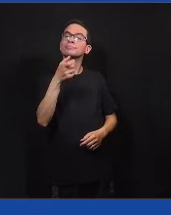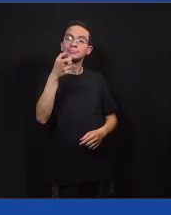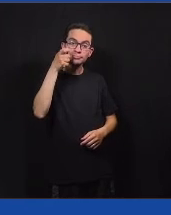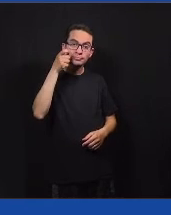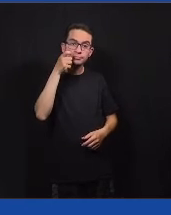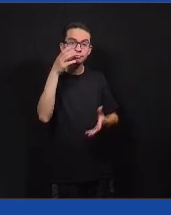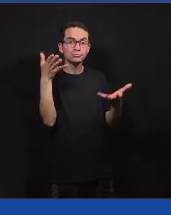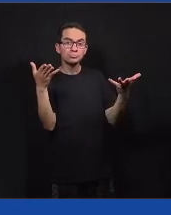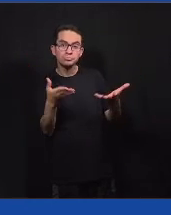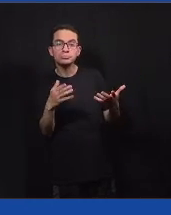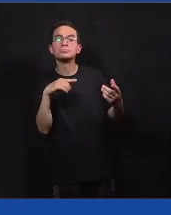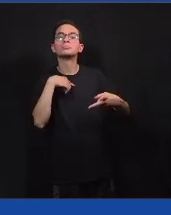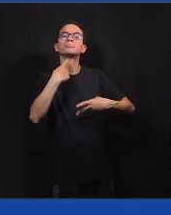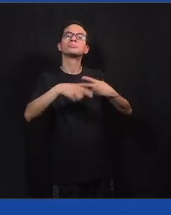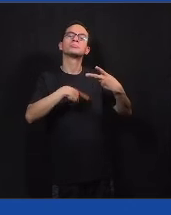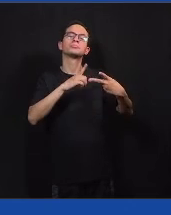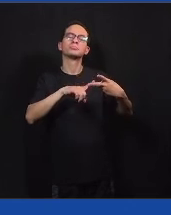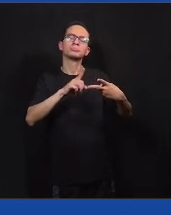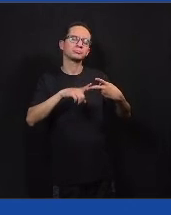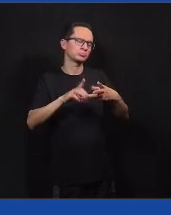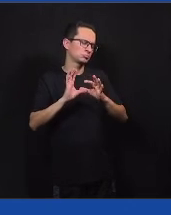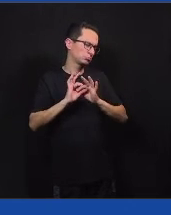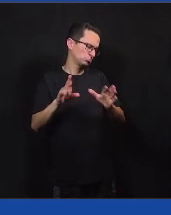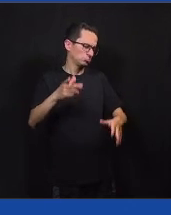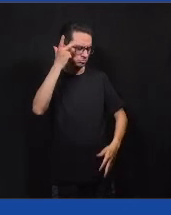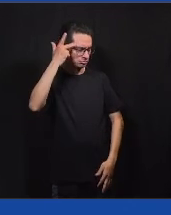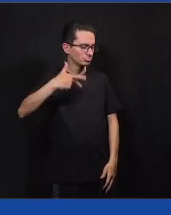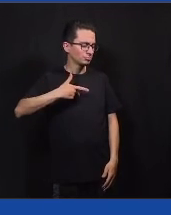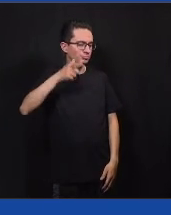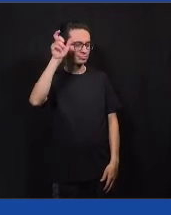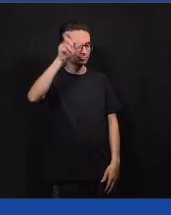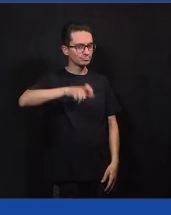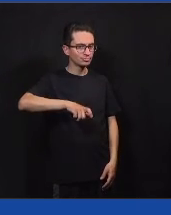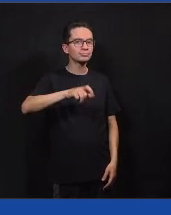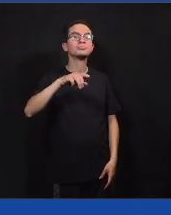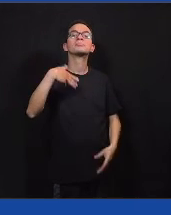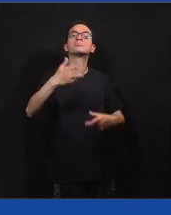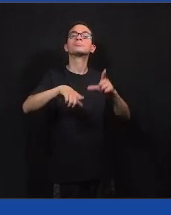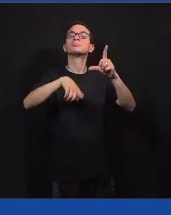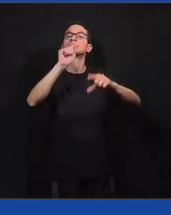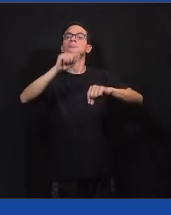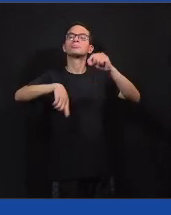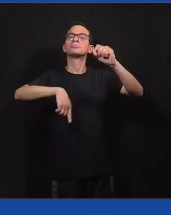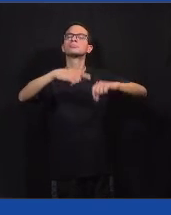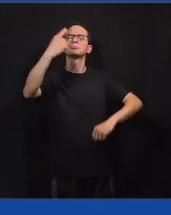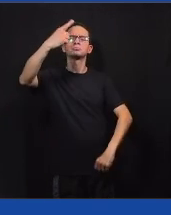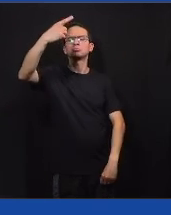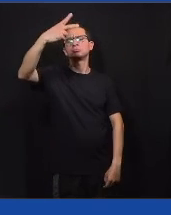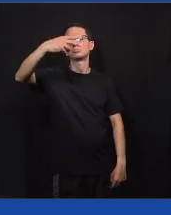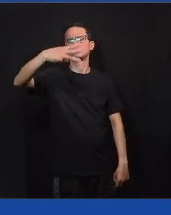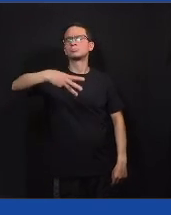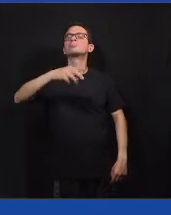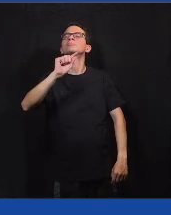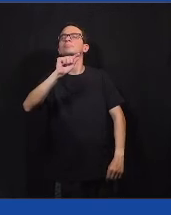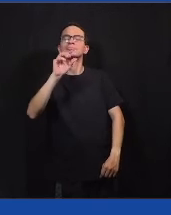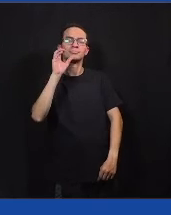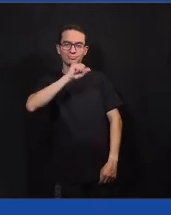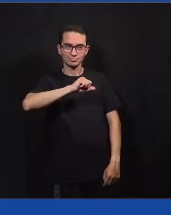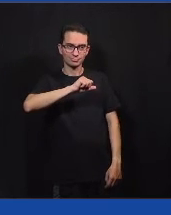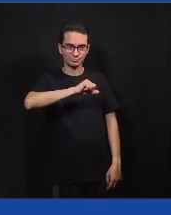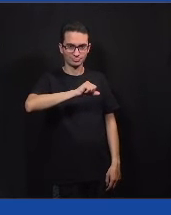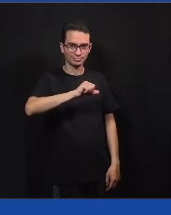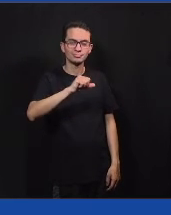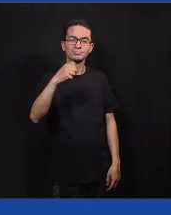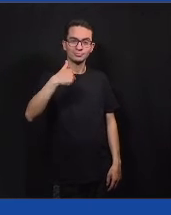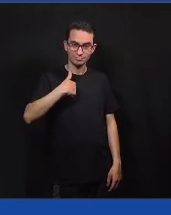agora, quiser participar depois, e aí a gente faz um ranking, né, de quem acertou mais mais rápido. Então, eu vou fazer uma simulação